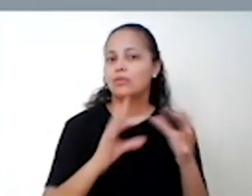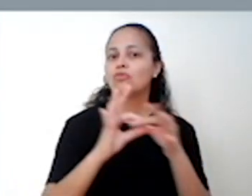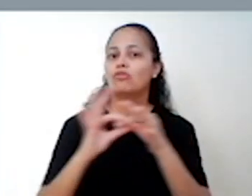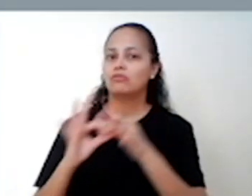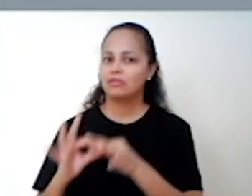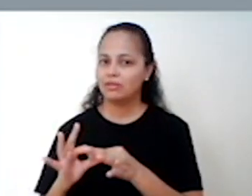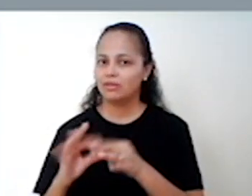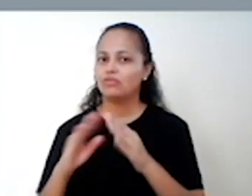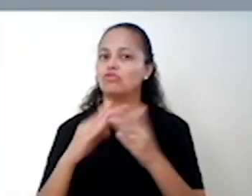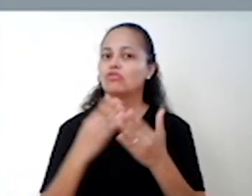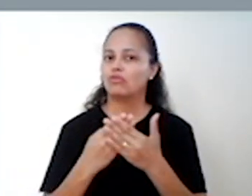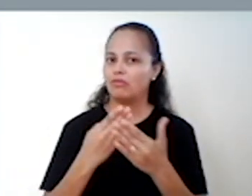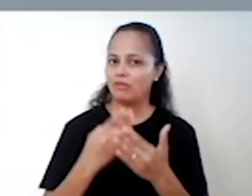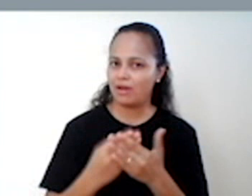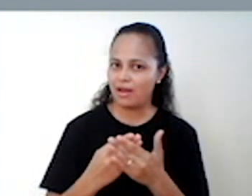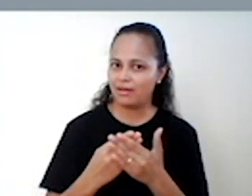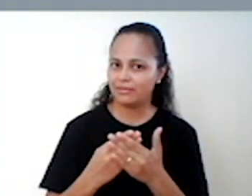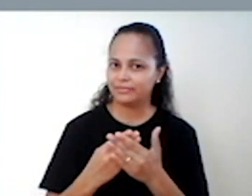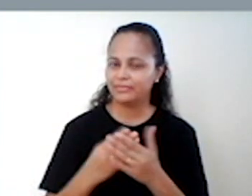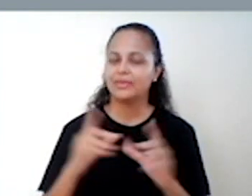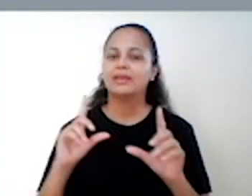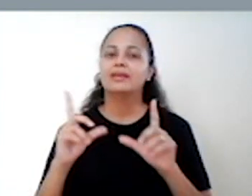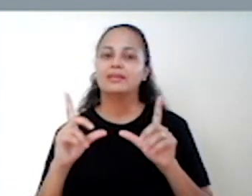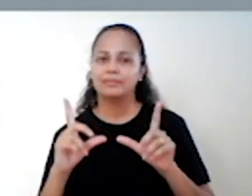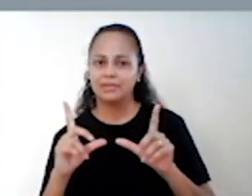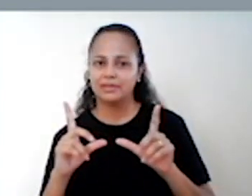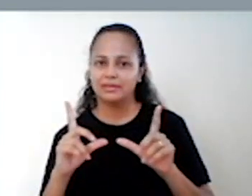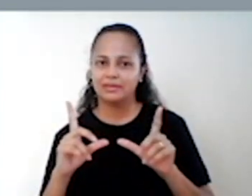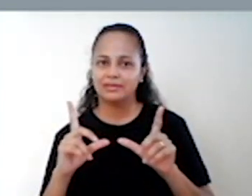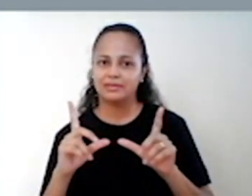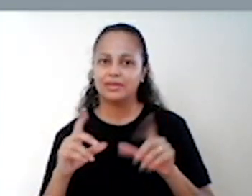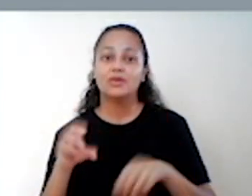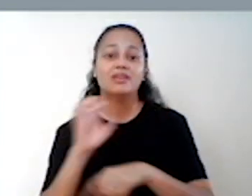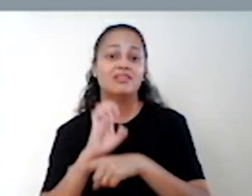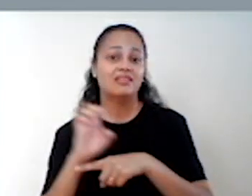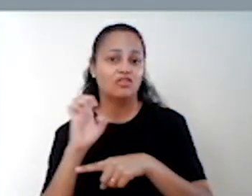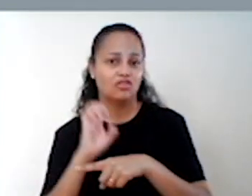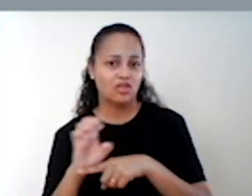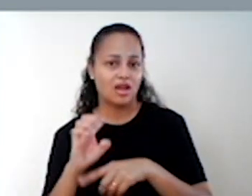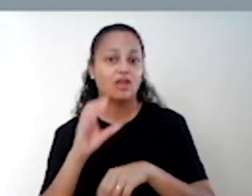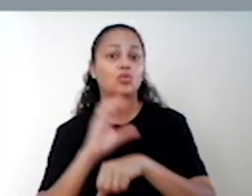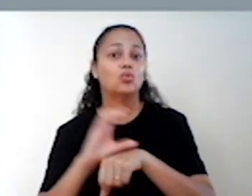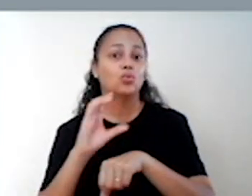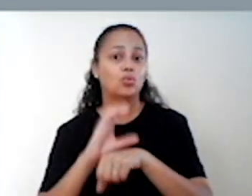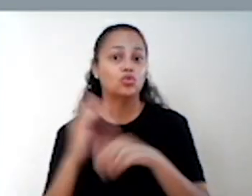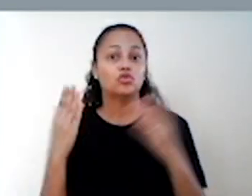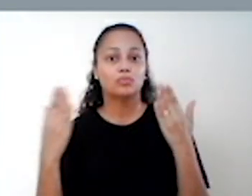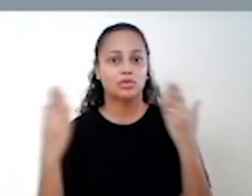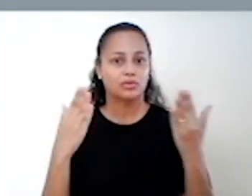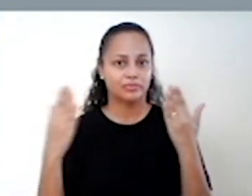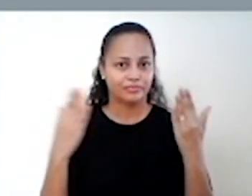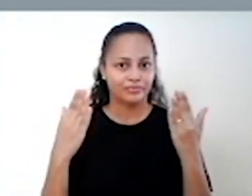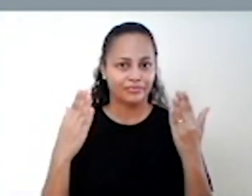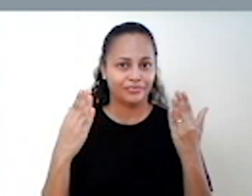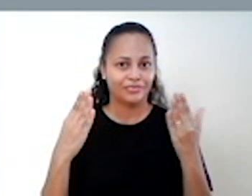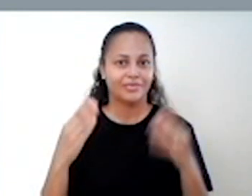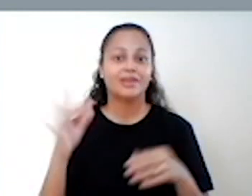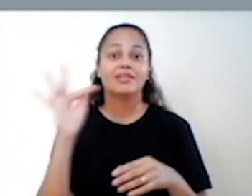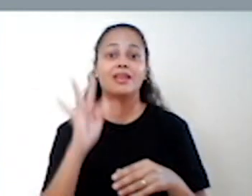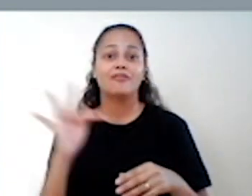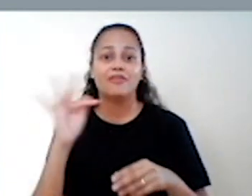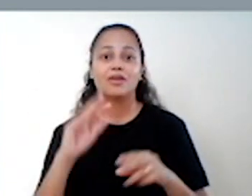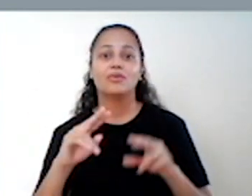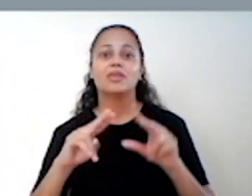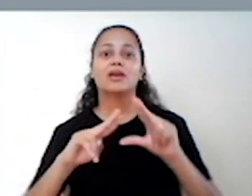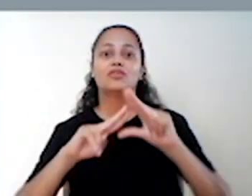Essa apresentação foi elaborada pela Camila e a Daniele. Nós somos estagiárias de psicologia, estamos no sexto período da